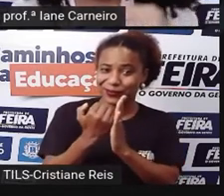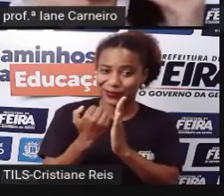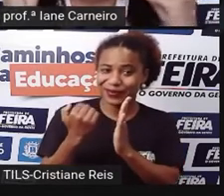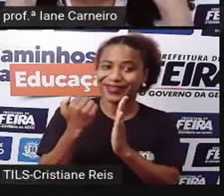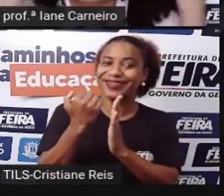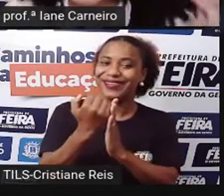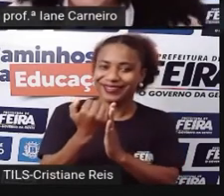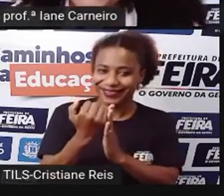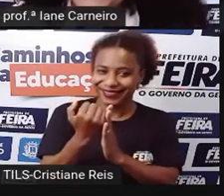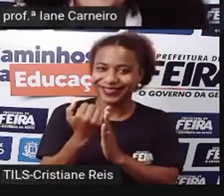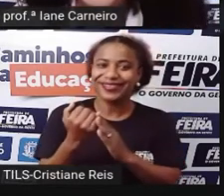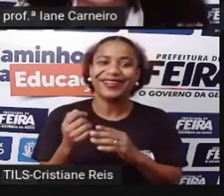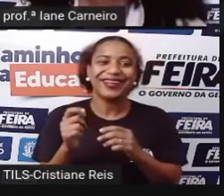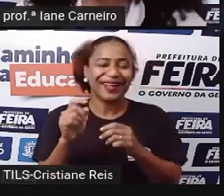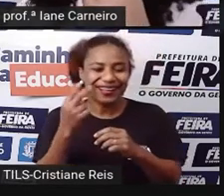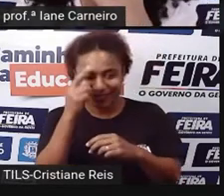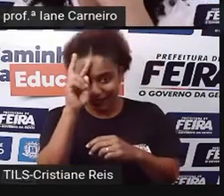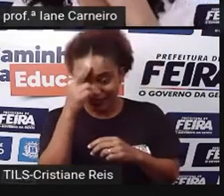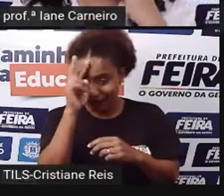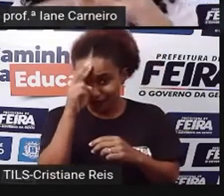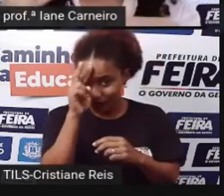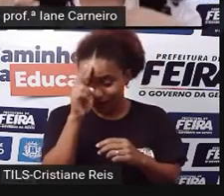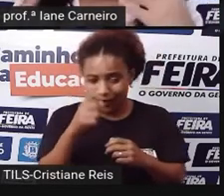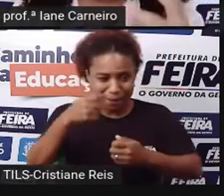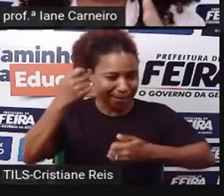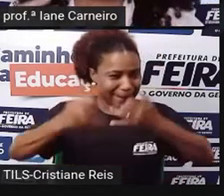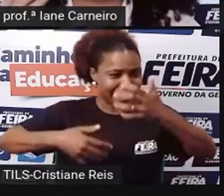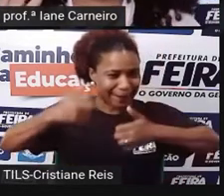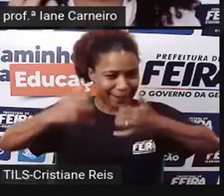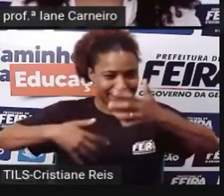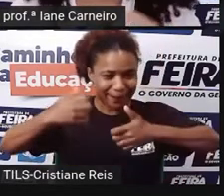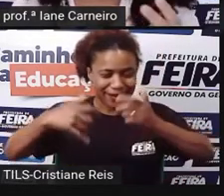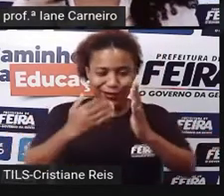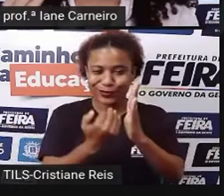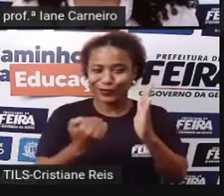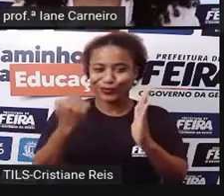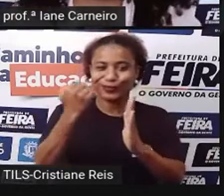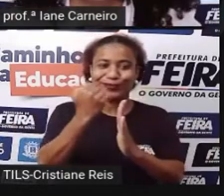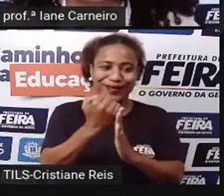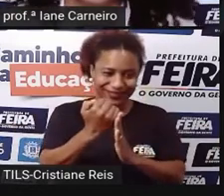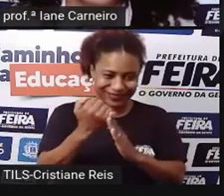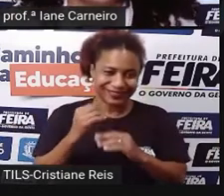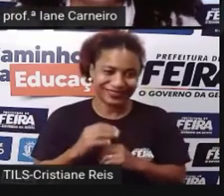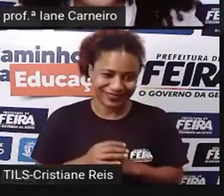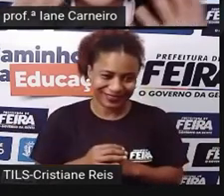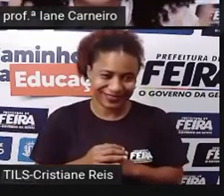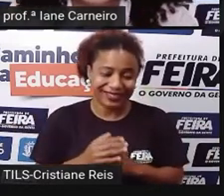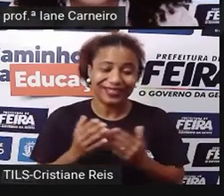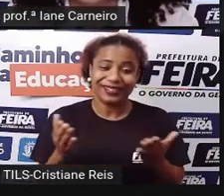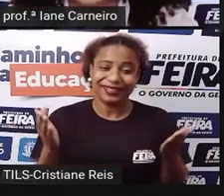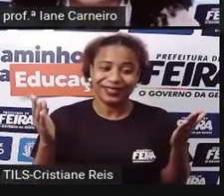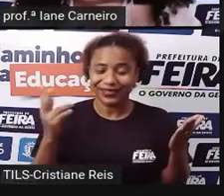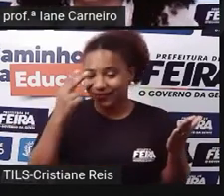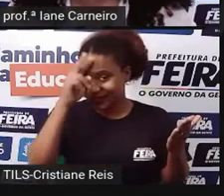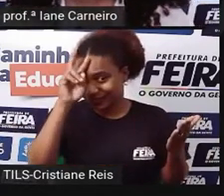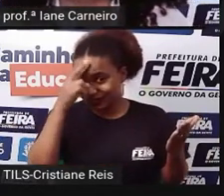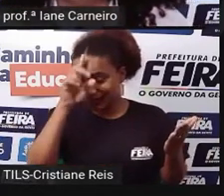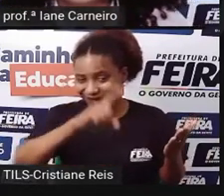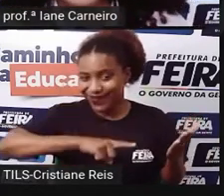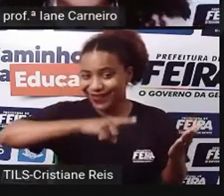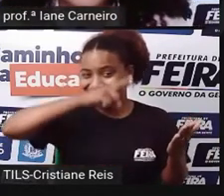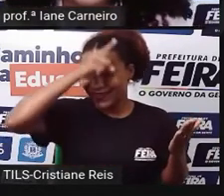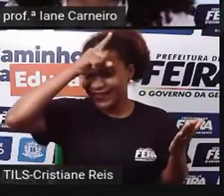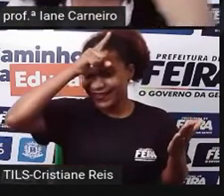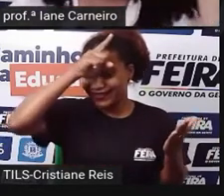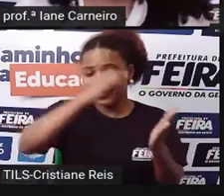fazer melhorias na história. Então as lendas acabam sofrendo alterações. Por isso que a gente vê que tem regiões